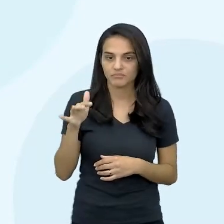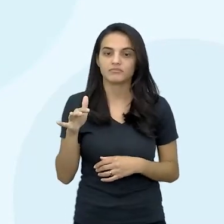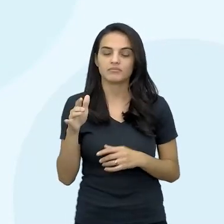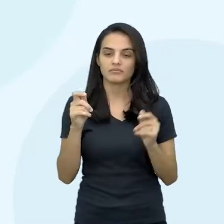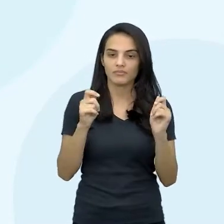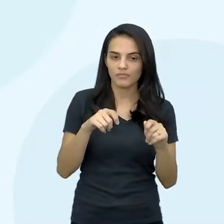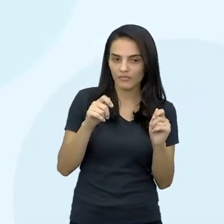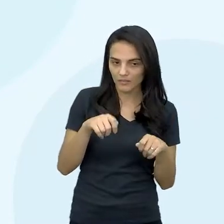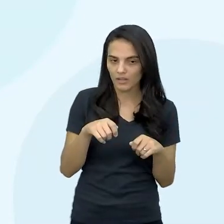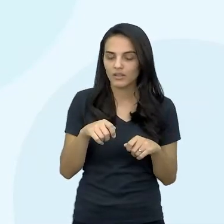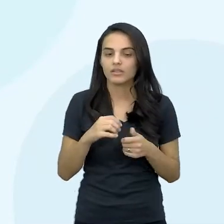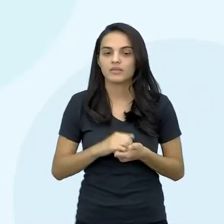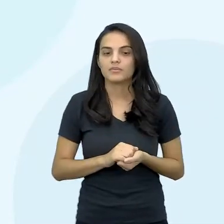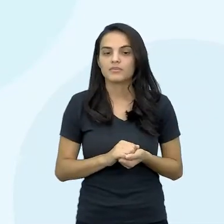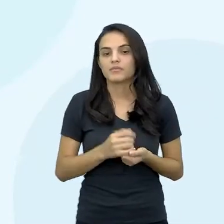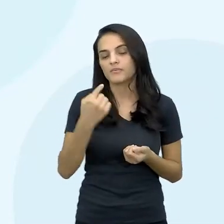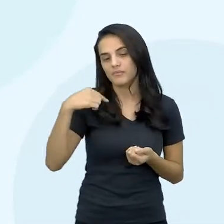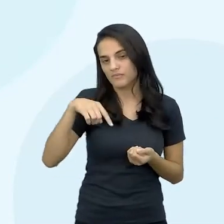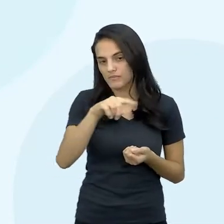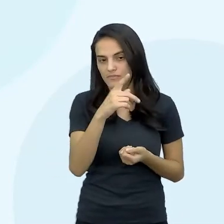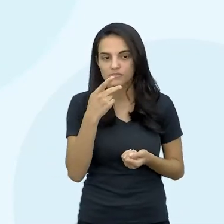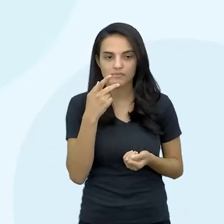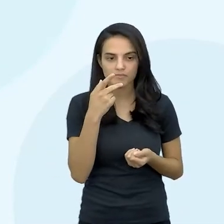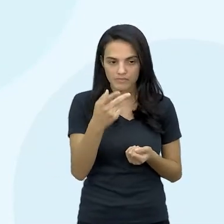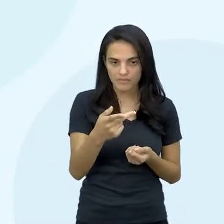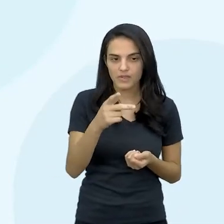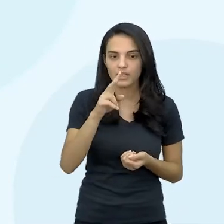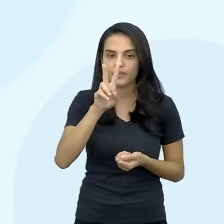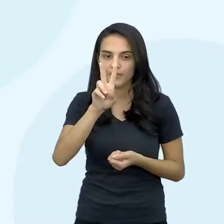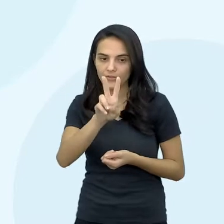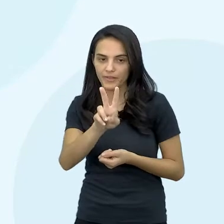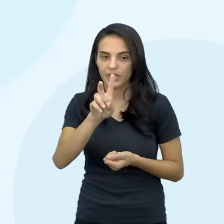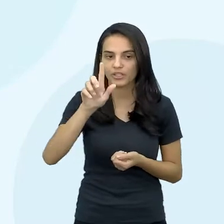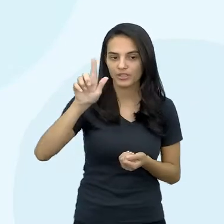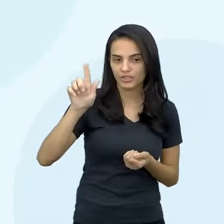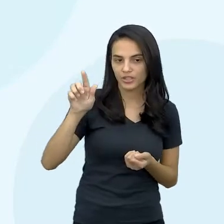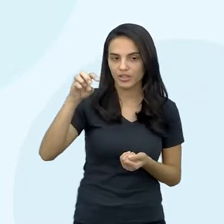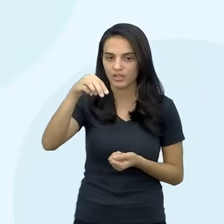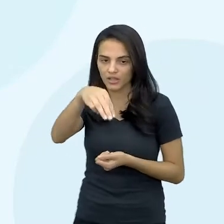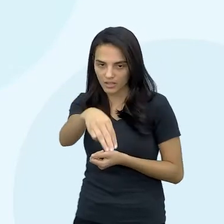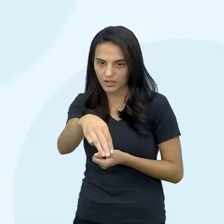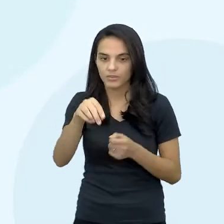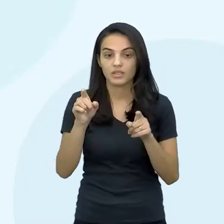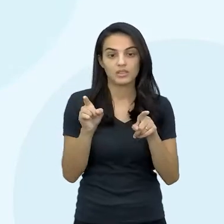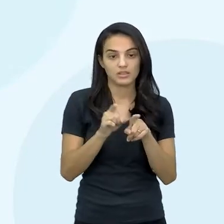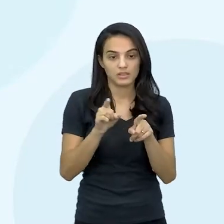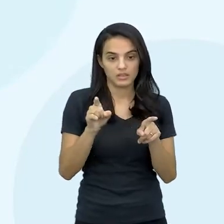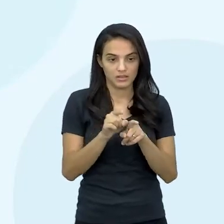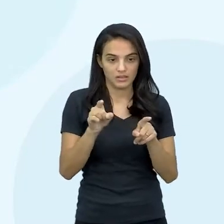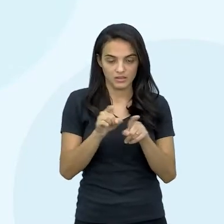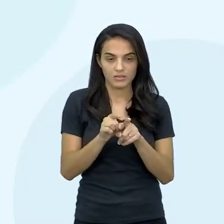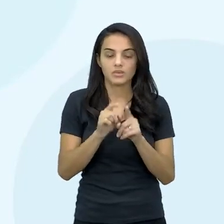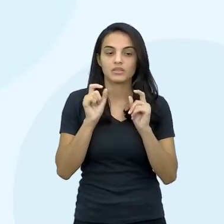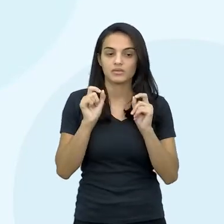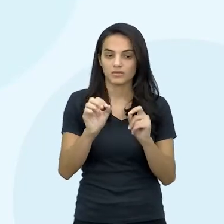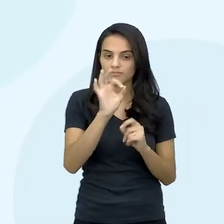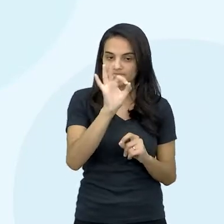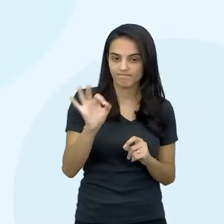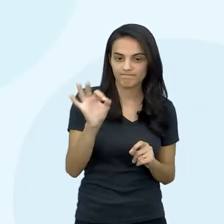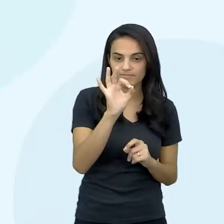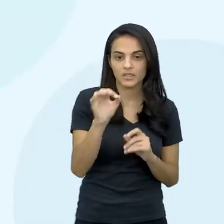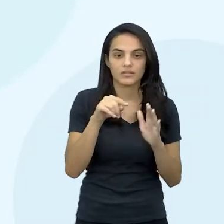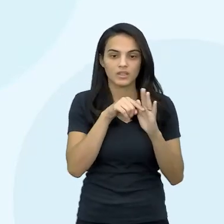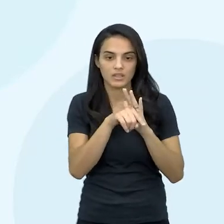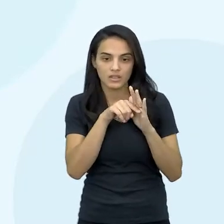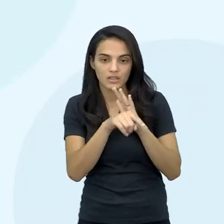da hemoglobina, que a gente chama de VGM. Ela detalhou também ali, olha, o índice que avalia a